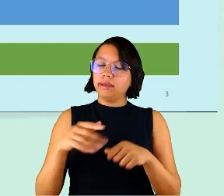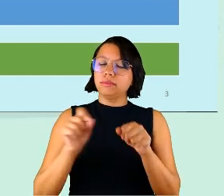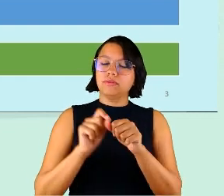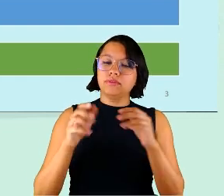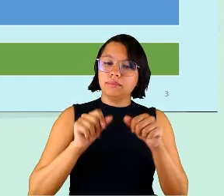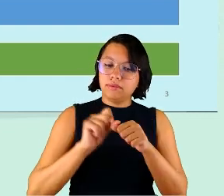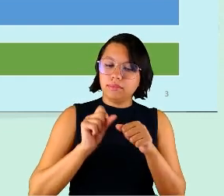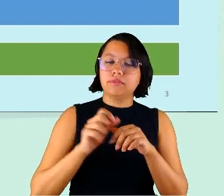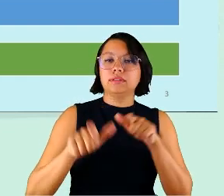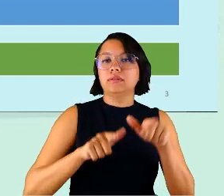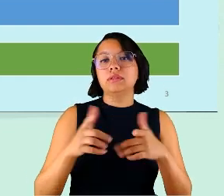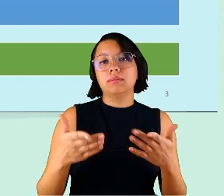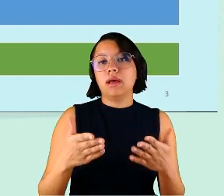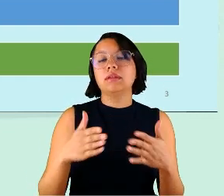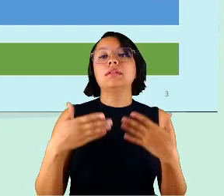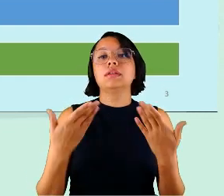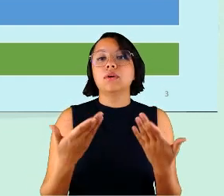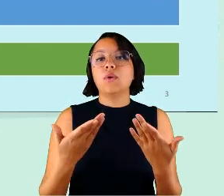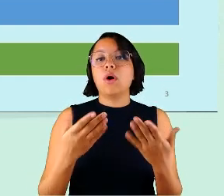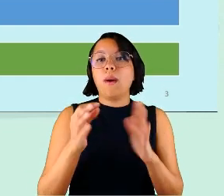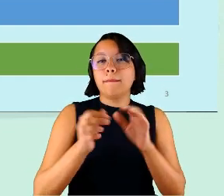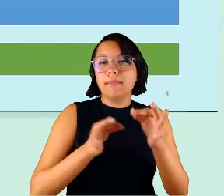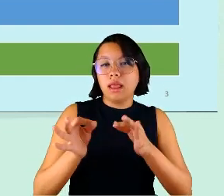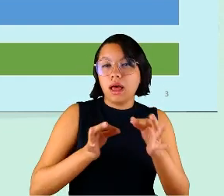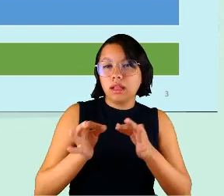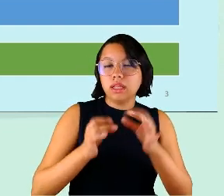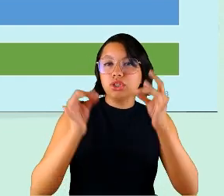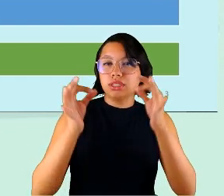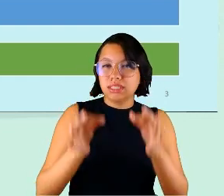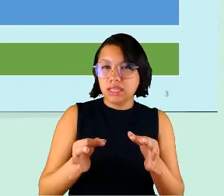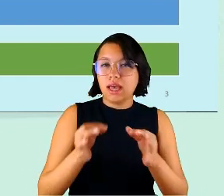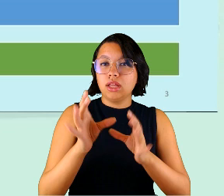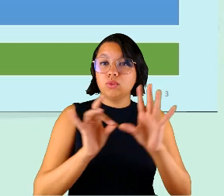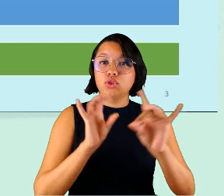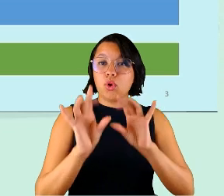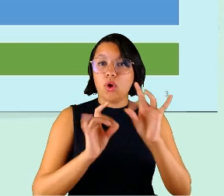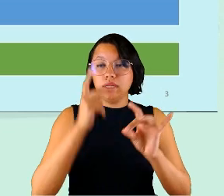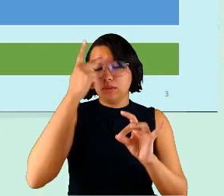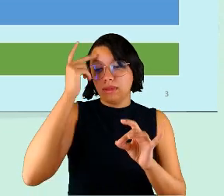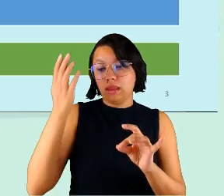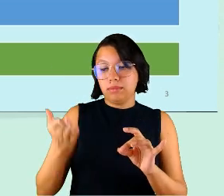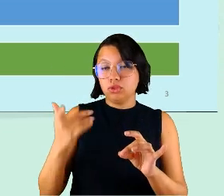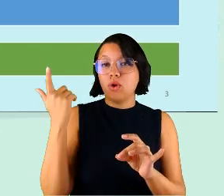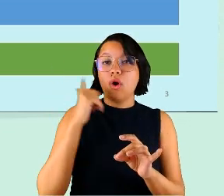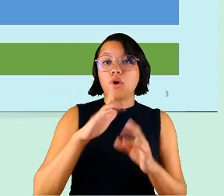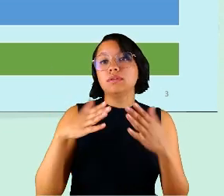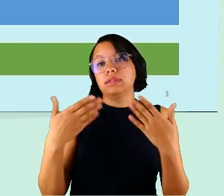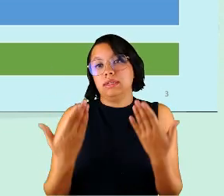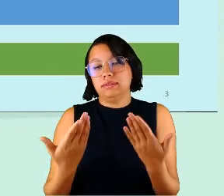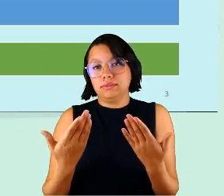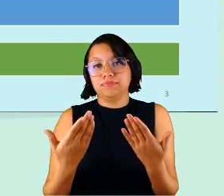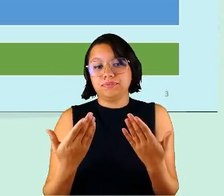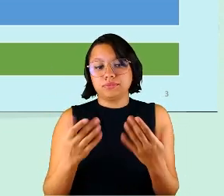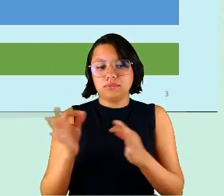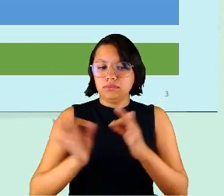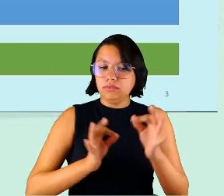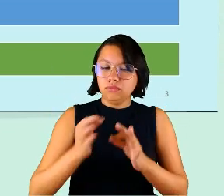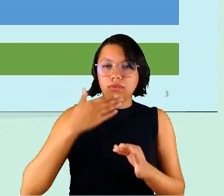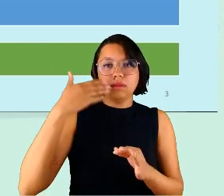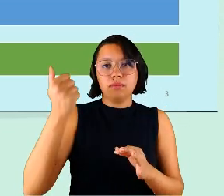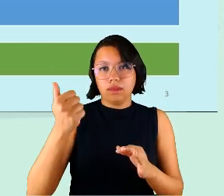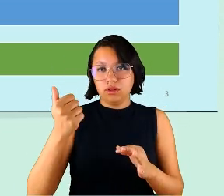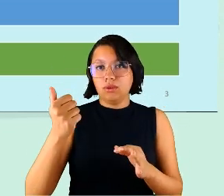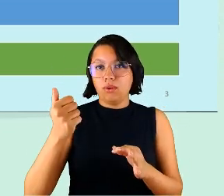remoto, quando planejado, quando escolhido pelo indivíduo, ele consegue, então, se organizar,